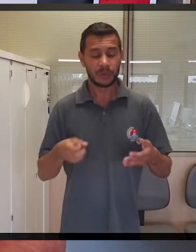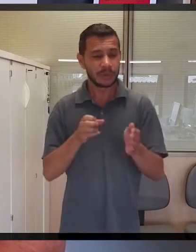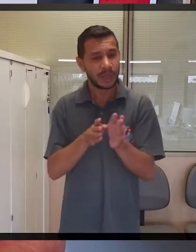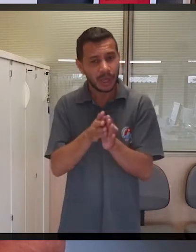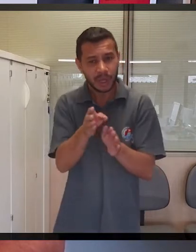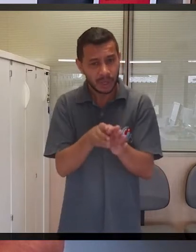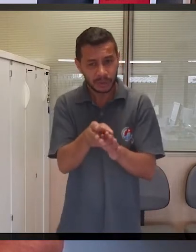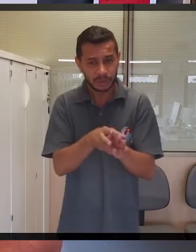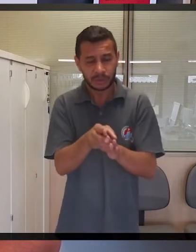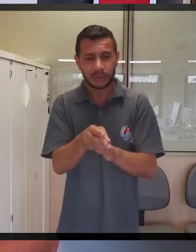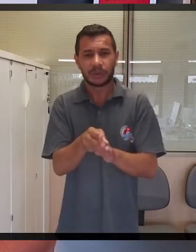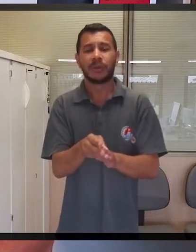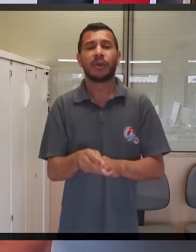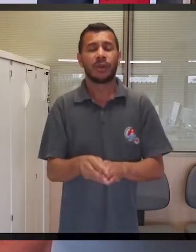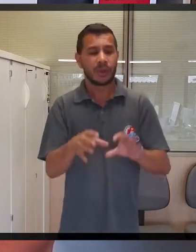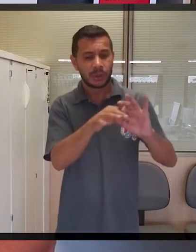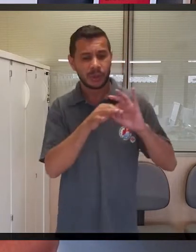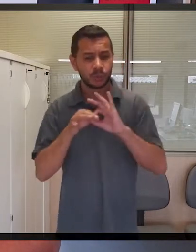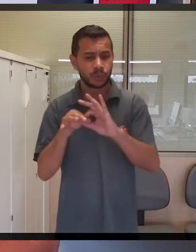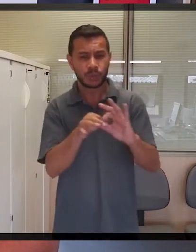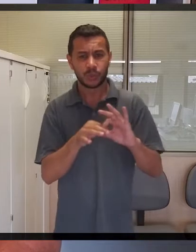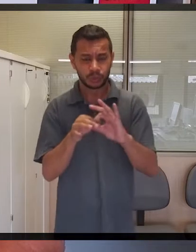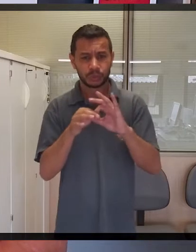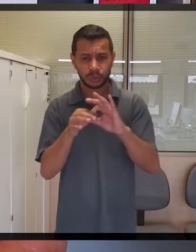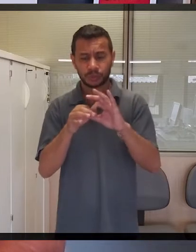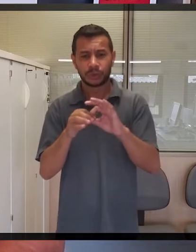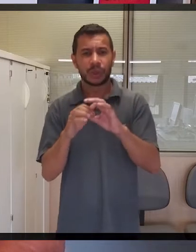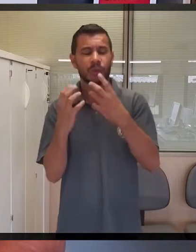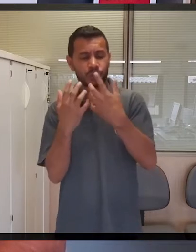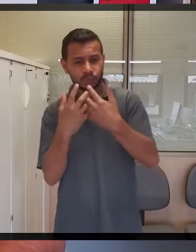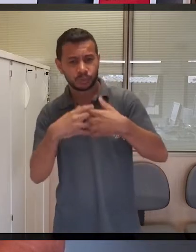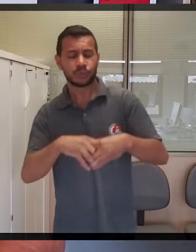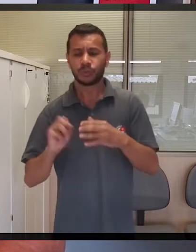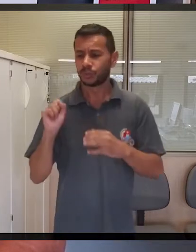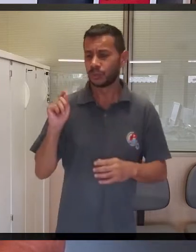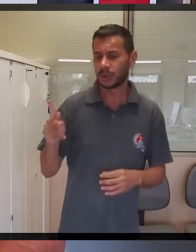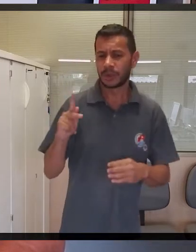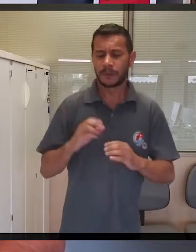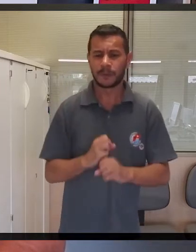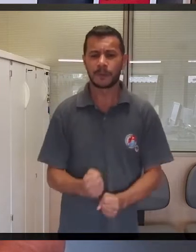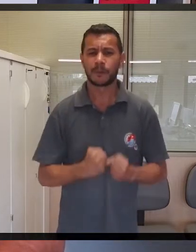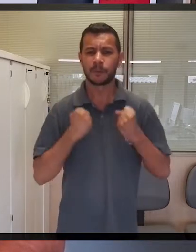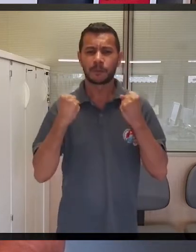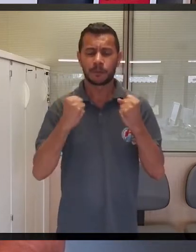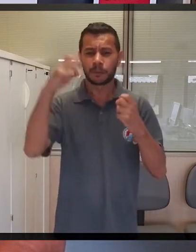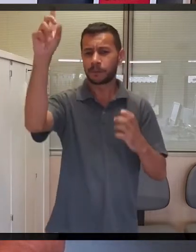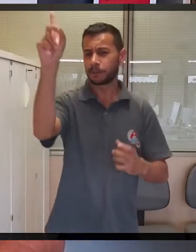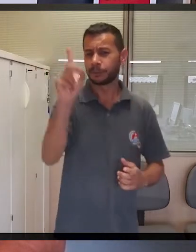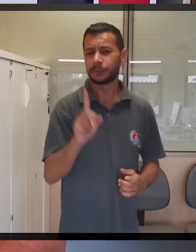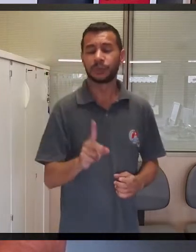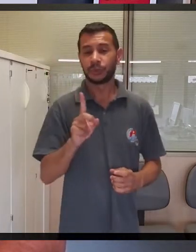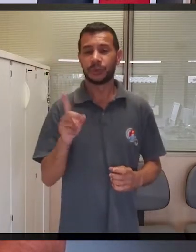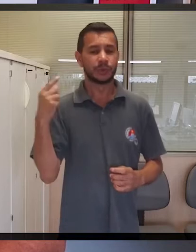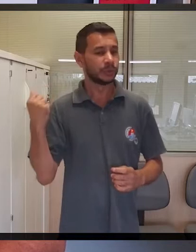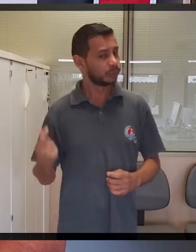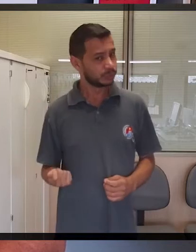orientação que tem para vocês, se unam ao Sindinap para que nós pudermos aumentar o nosso direito, o nosso